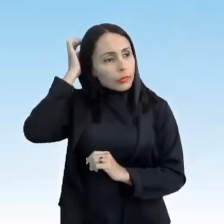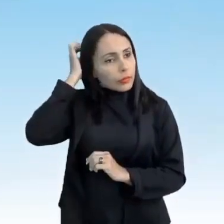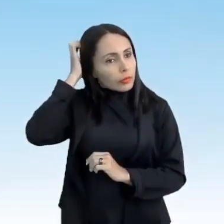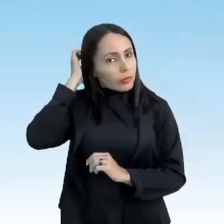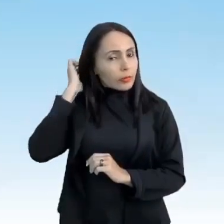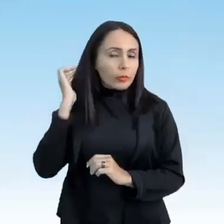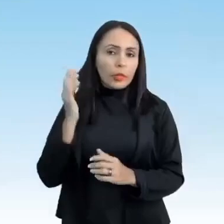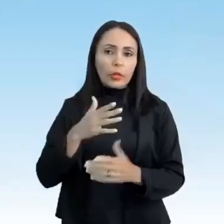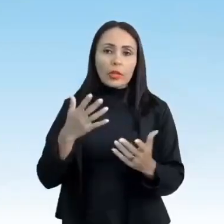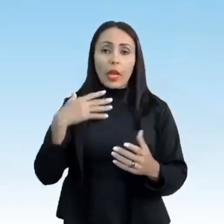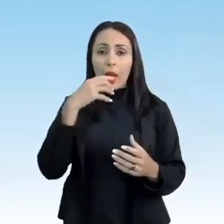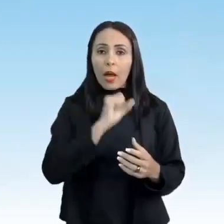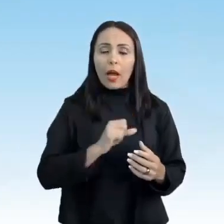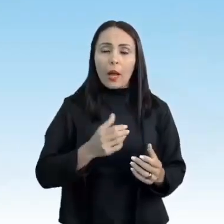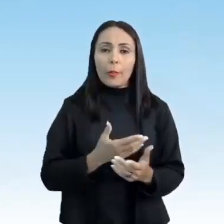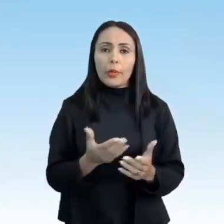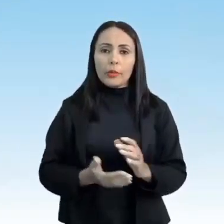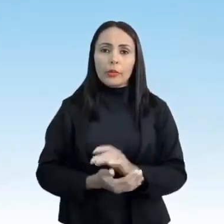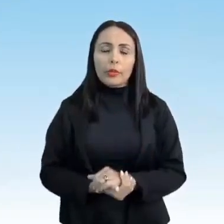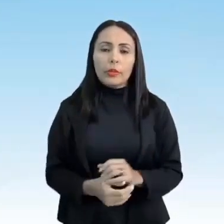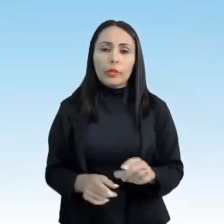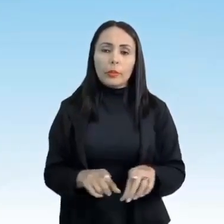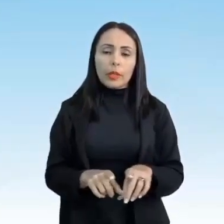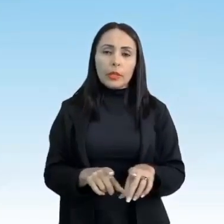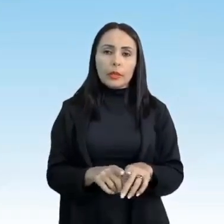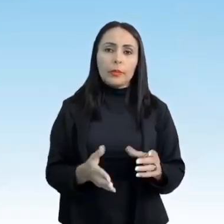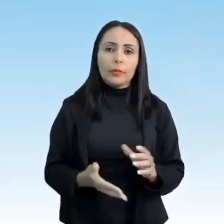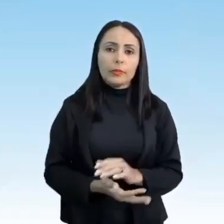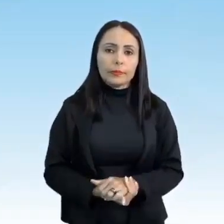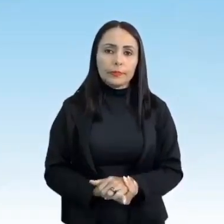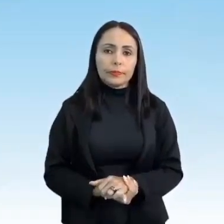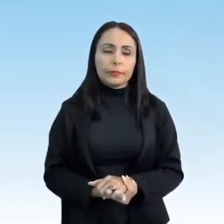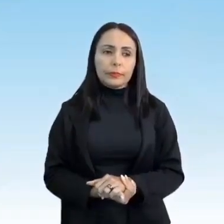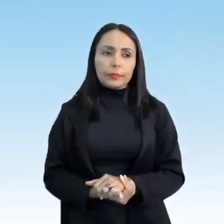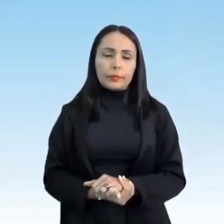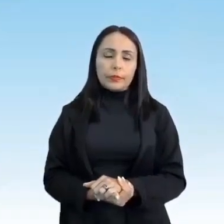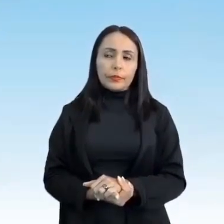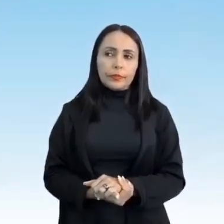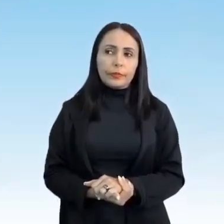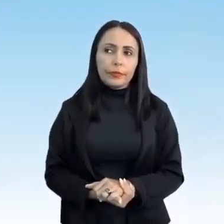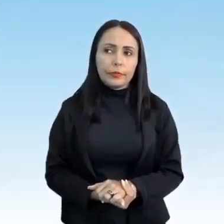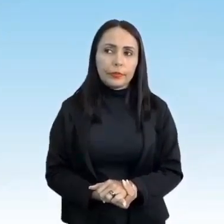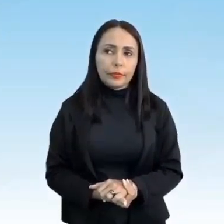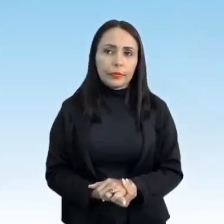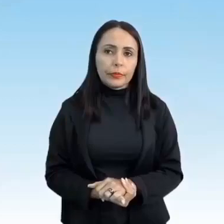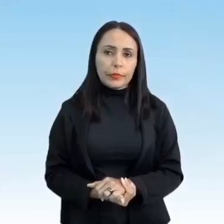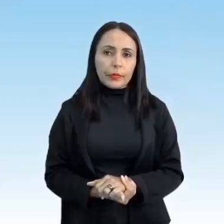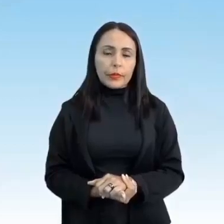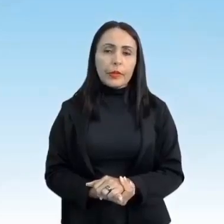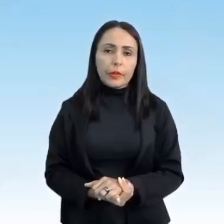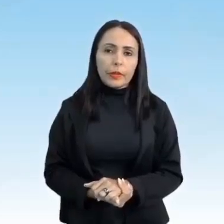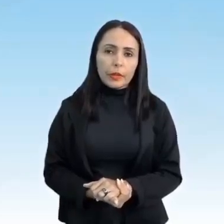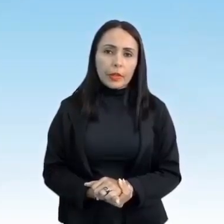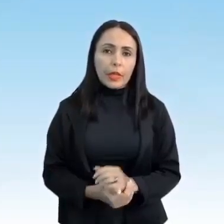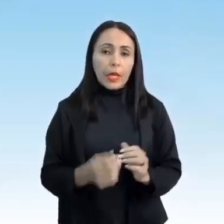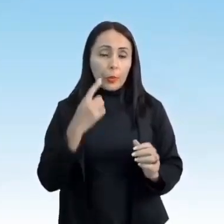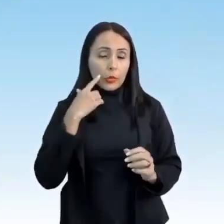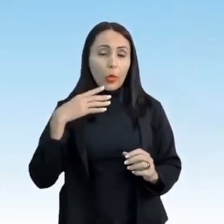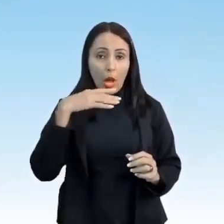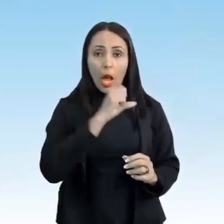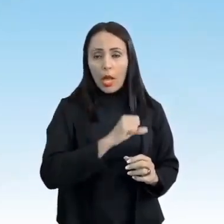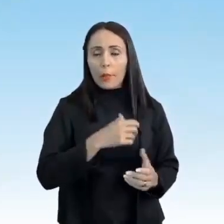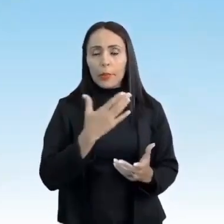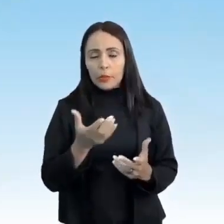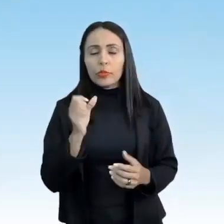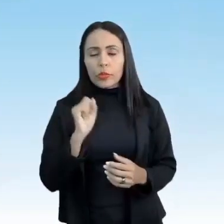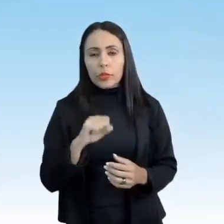rápida, os atletas não chegam nem a fazer uma respiração, tá? É muito rápido mesmo,